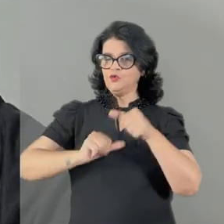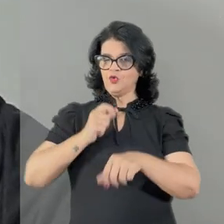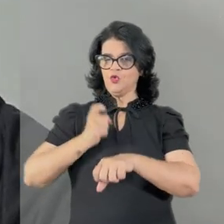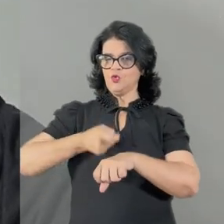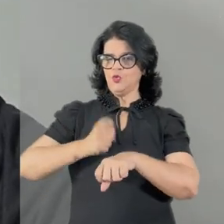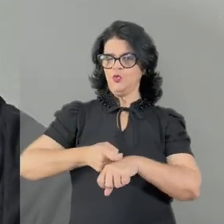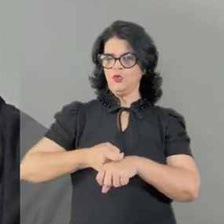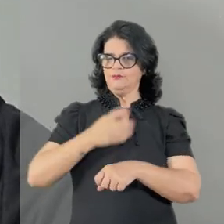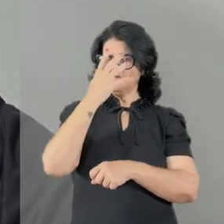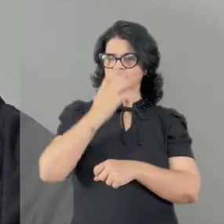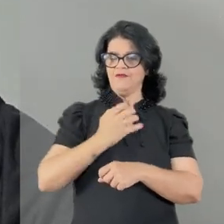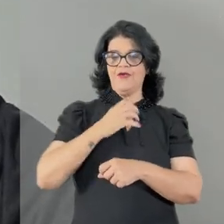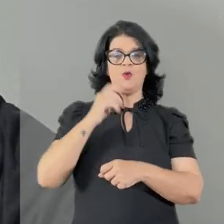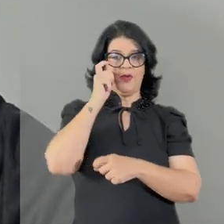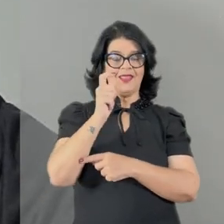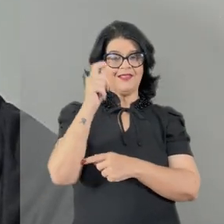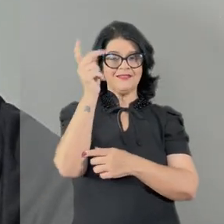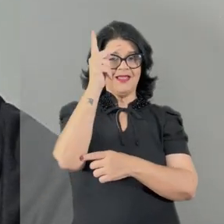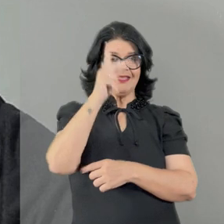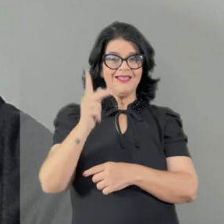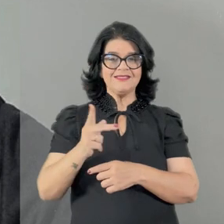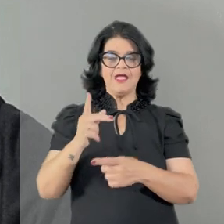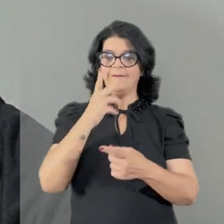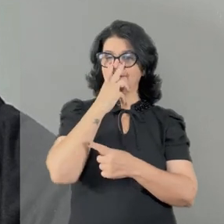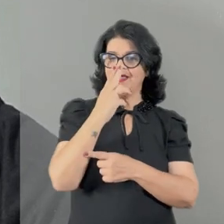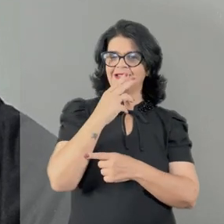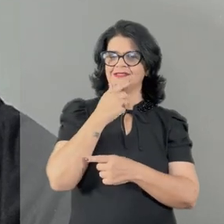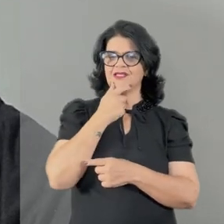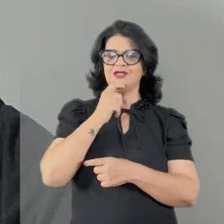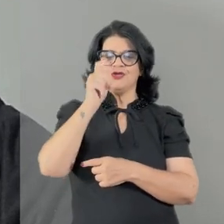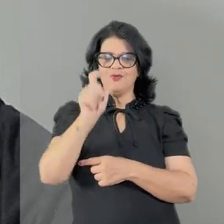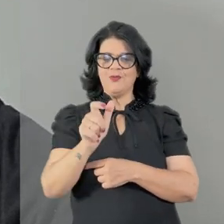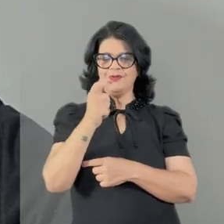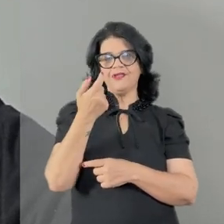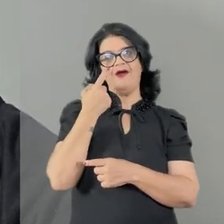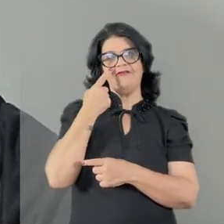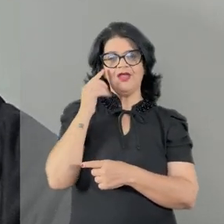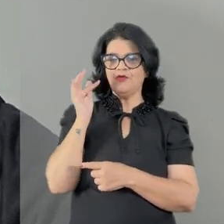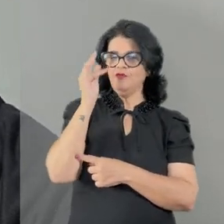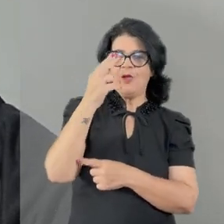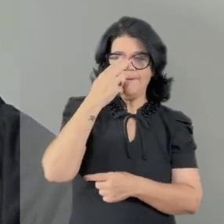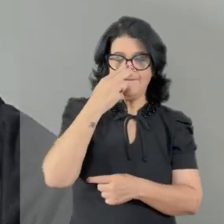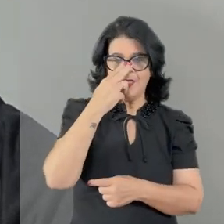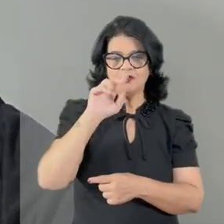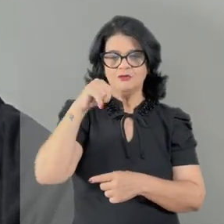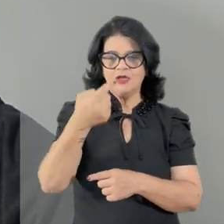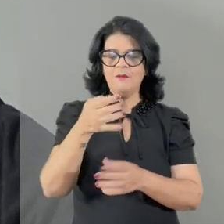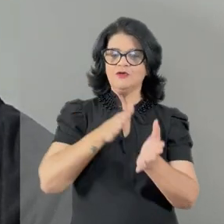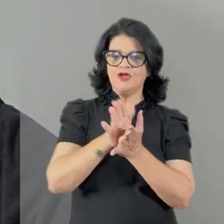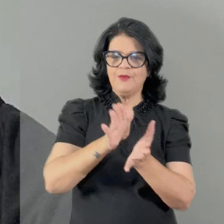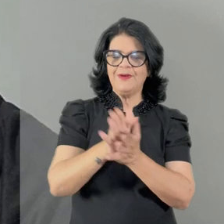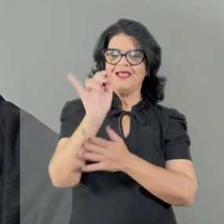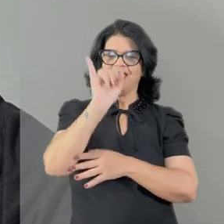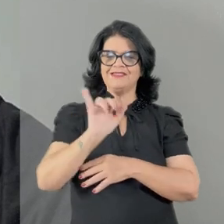O interessante dessa charge é que parece que o cartunista estava prevendo o futuro. Meses depois da publicação dessa